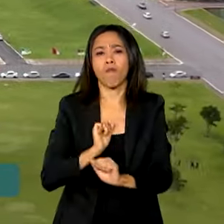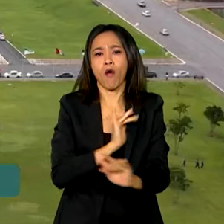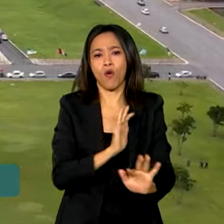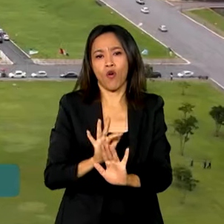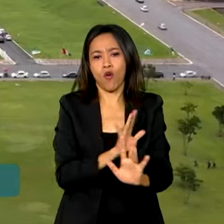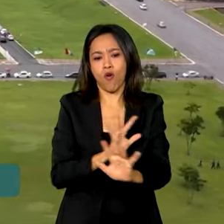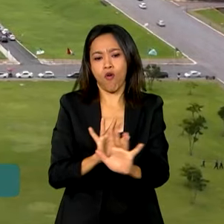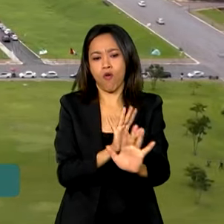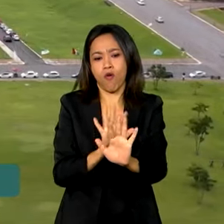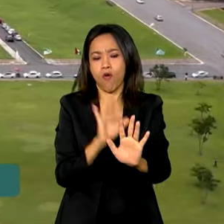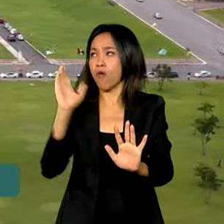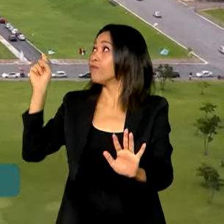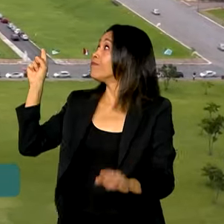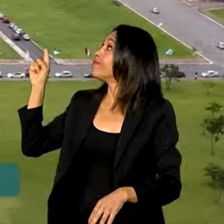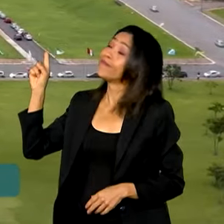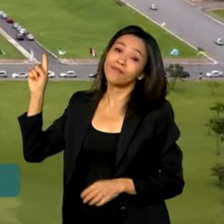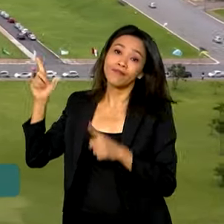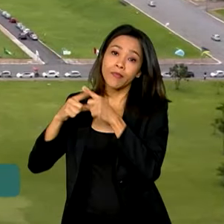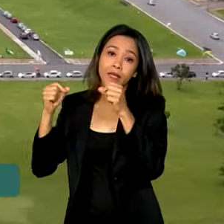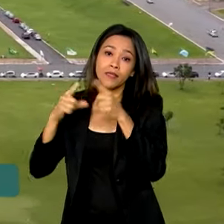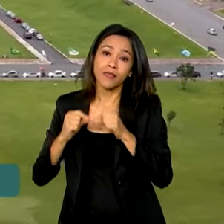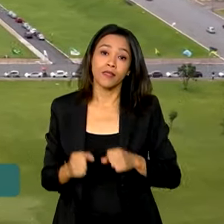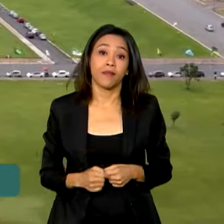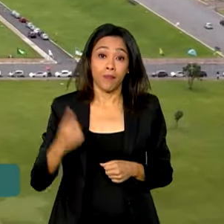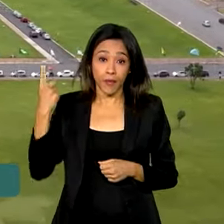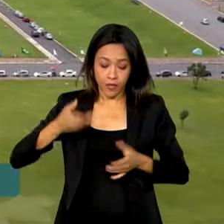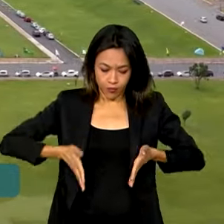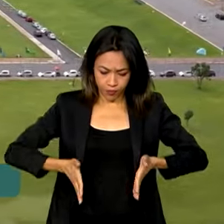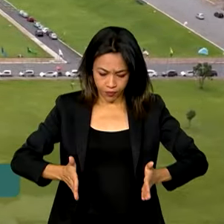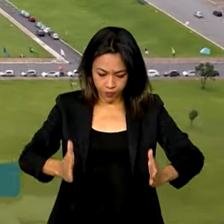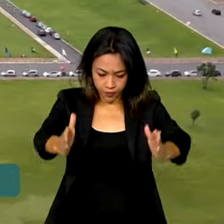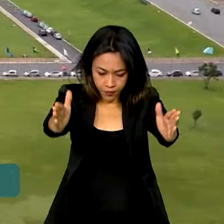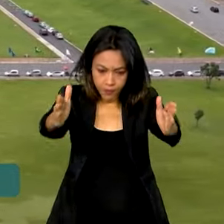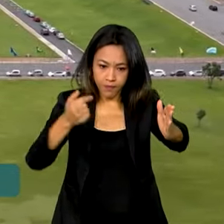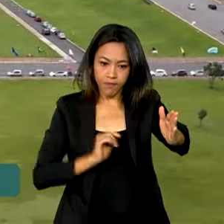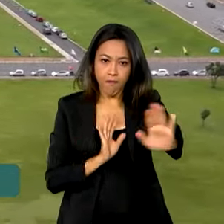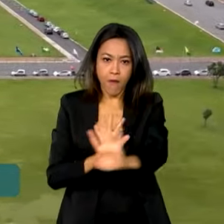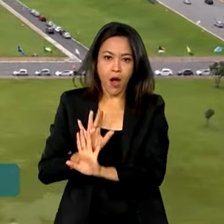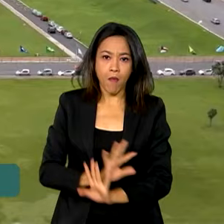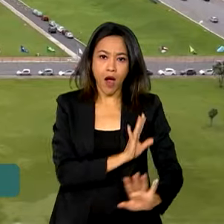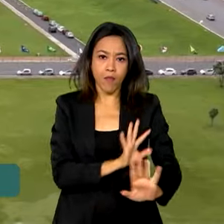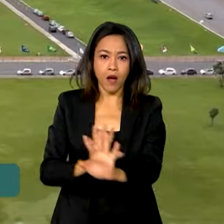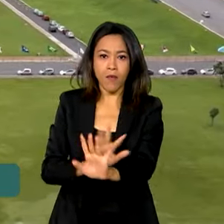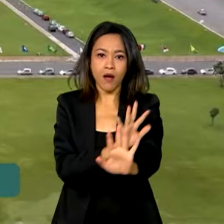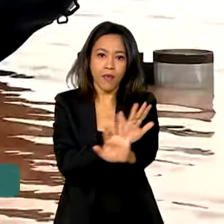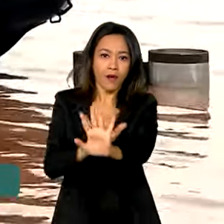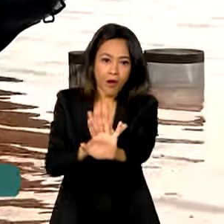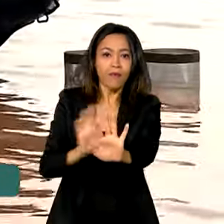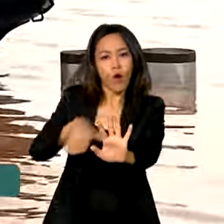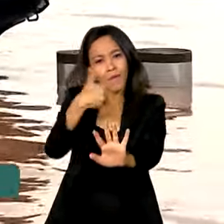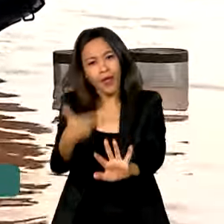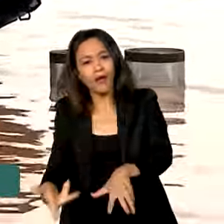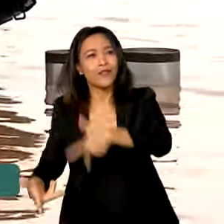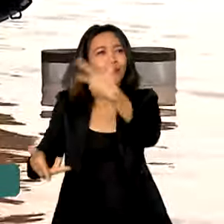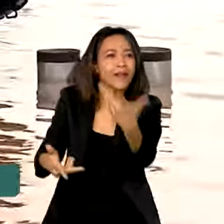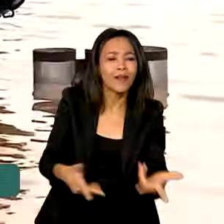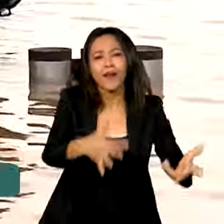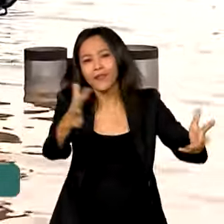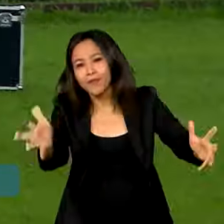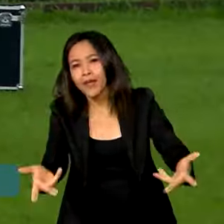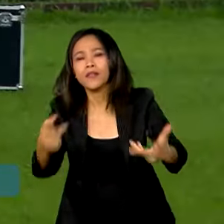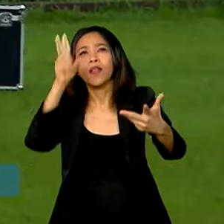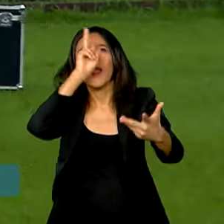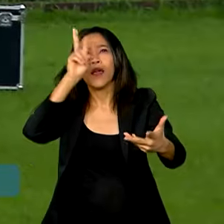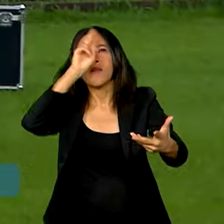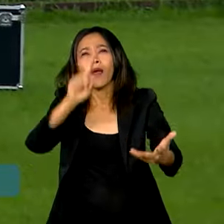esplanada dos ministérios em Brasília. Durante o caminho do desfile de 7 de setembro, as homenagens virão. E junto a elas, as